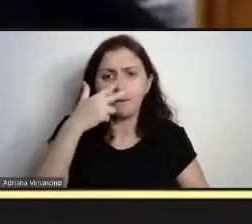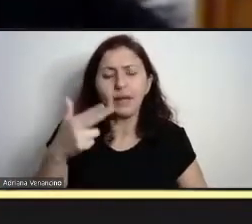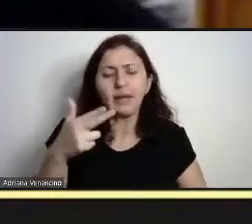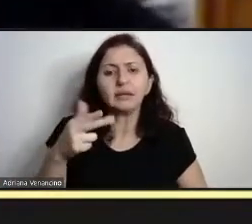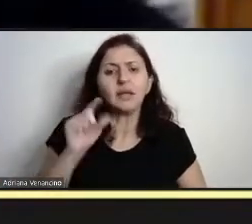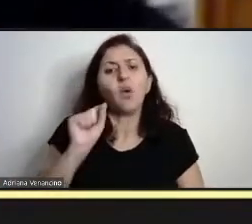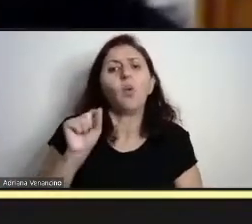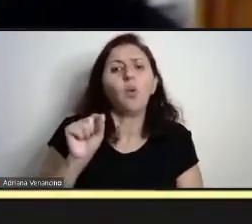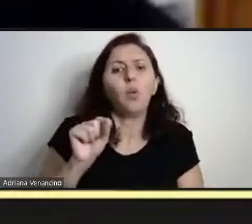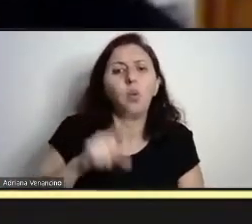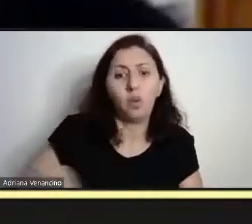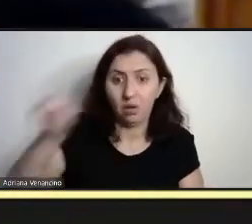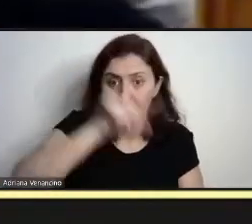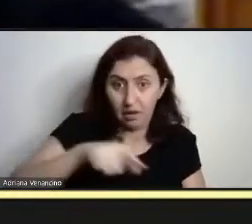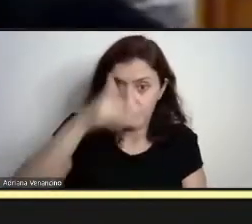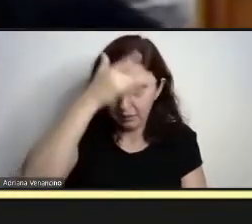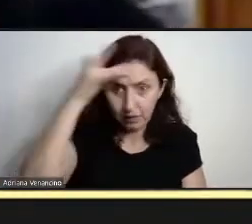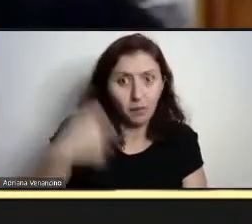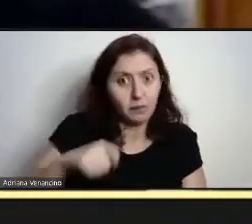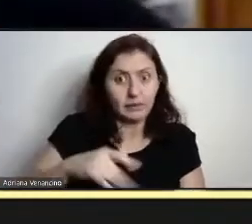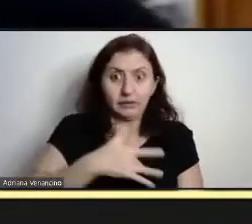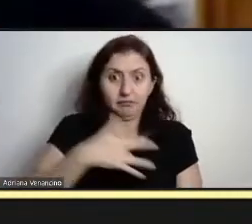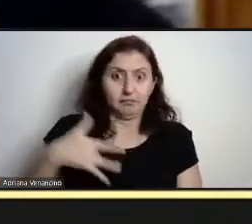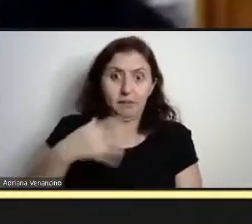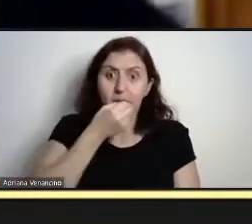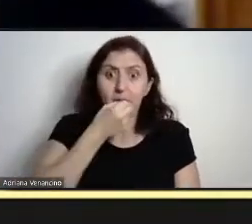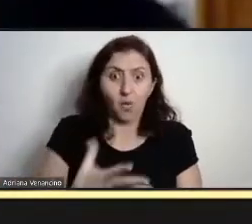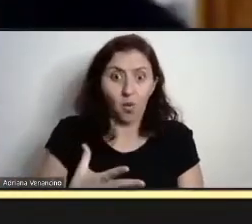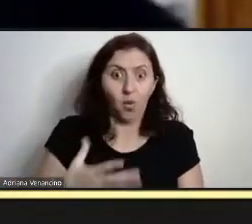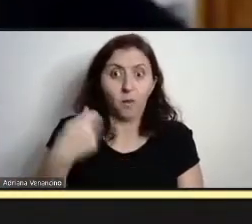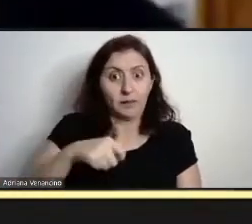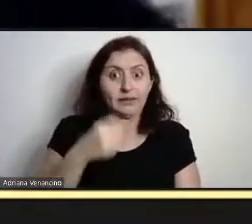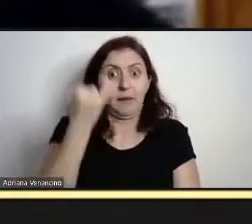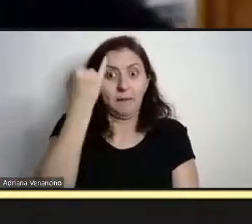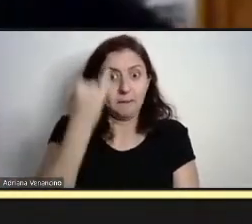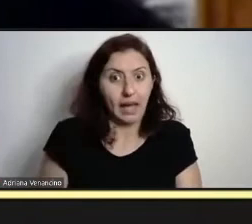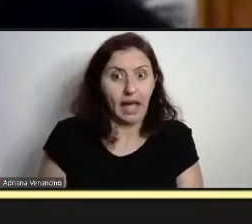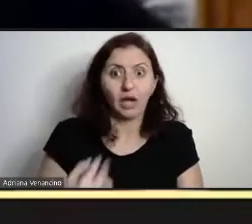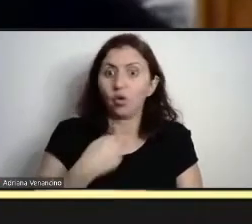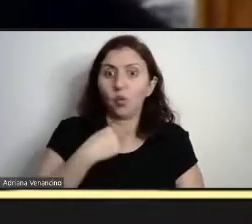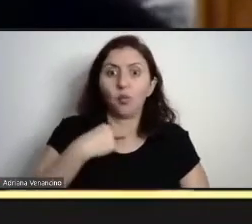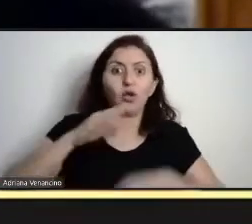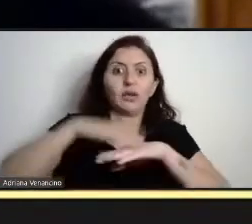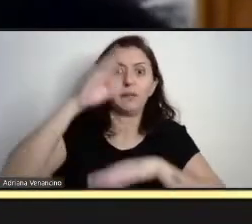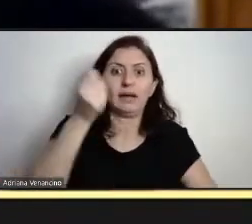absolutamente magras e elas não podem ter mais de 60 anos. Então, essa